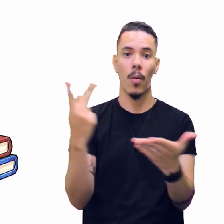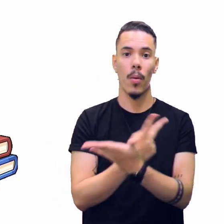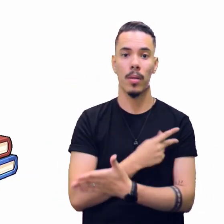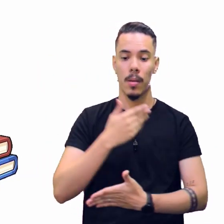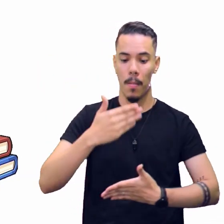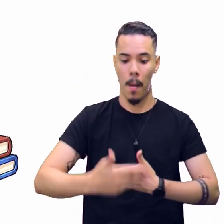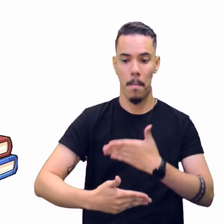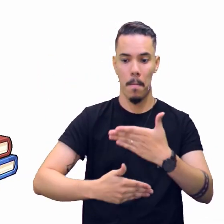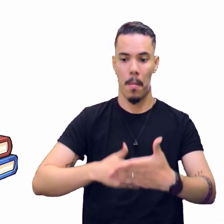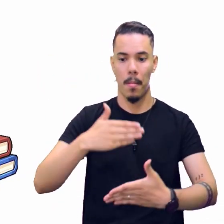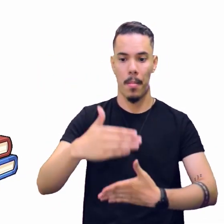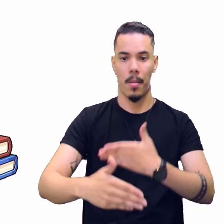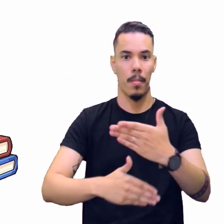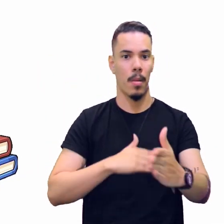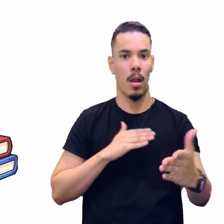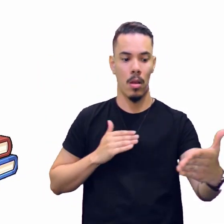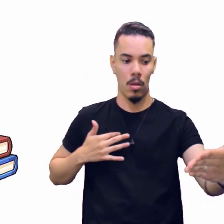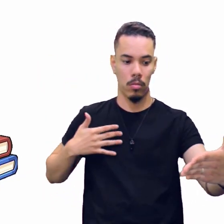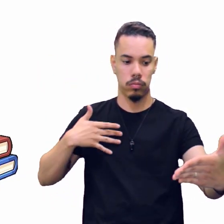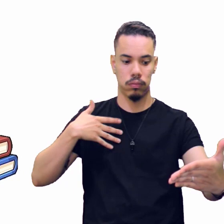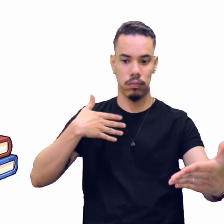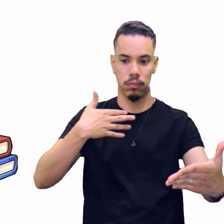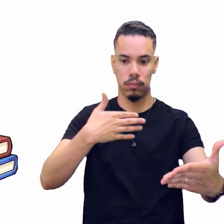dos acontecimentos.